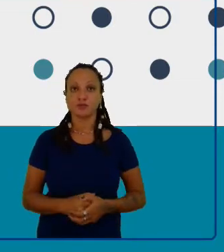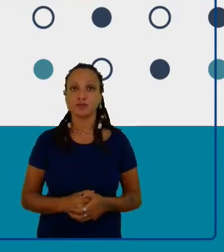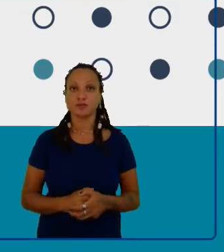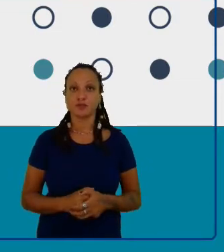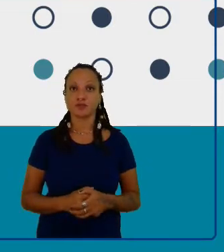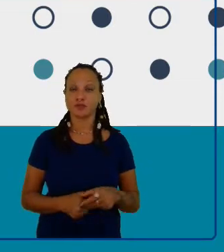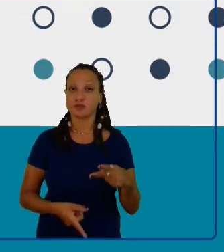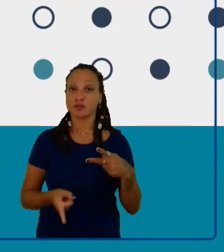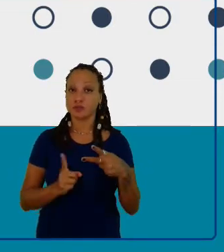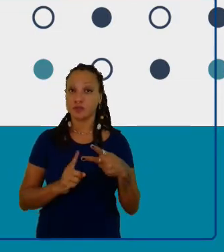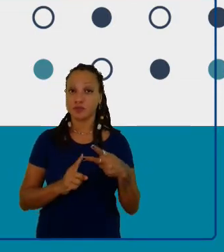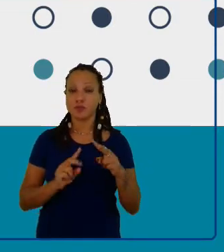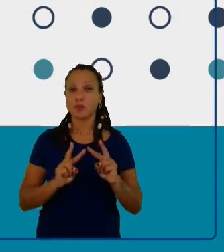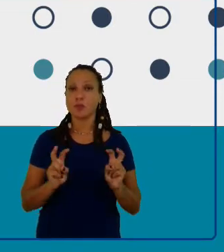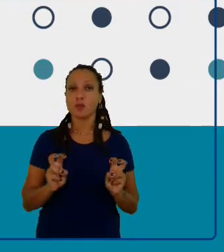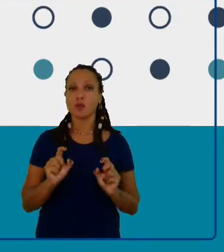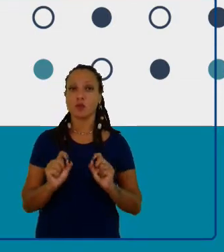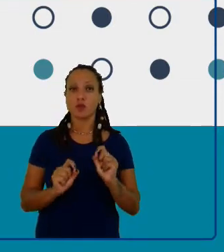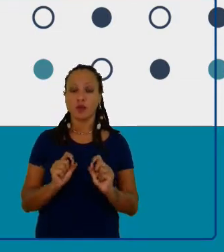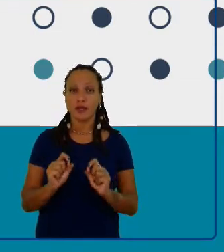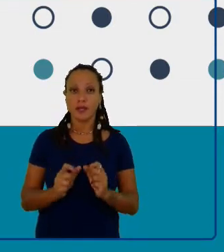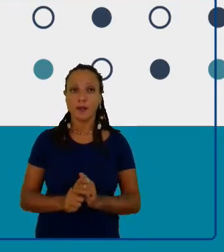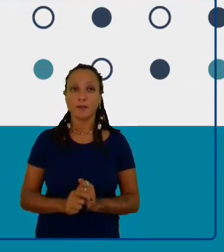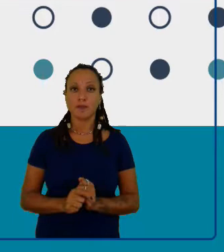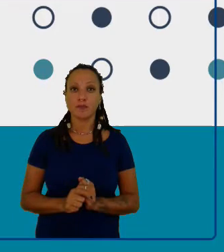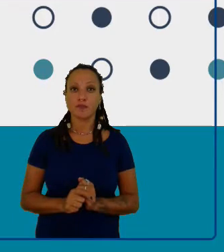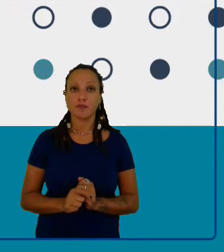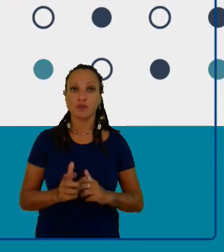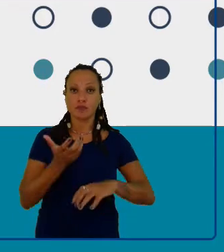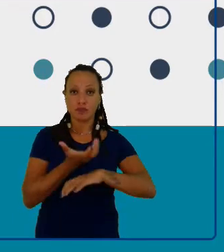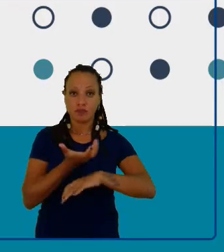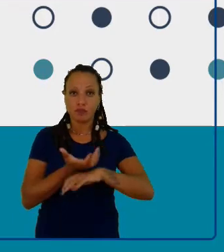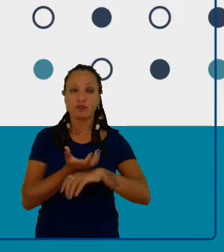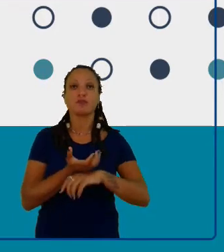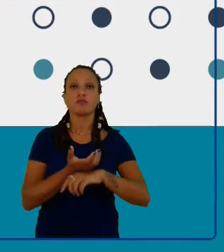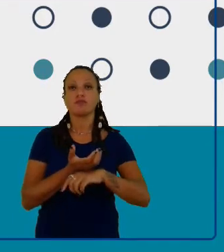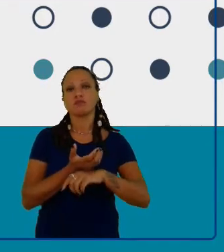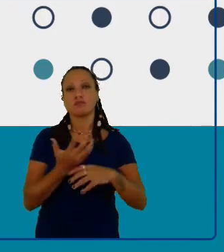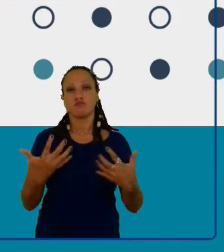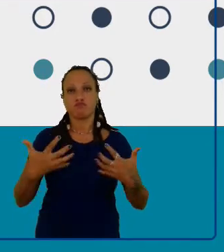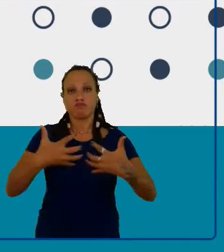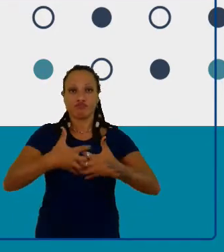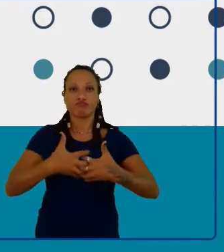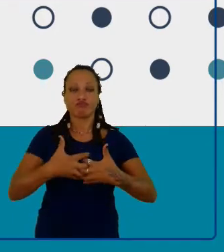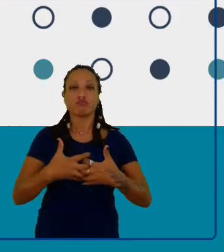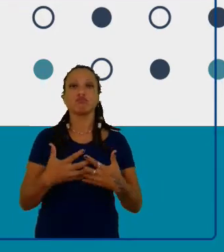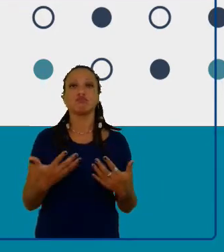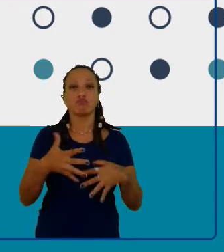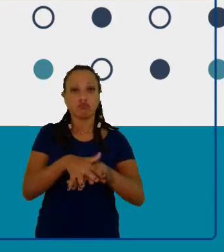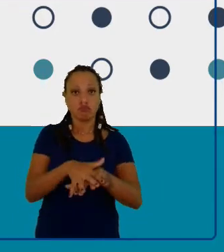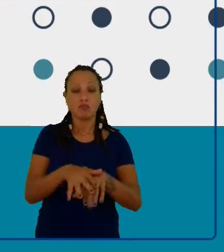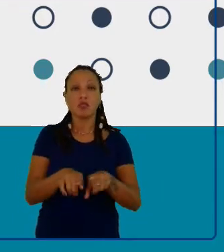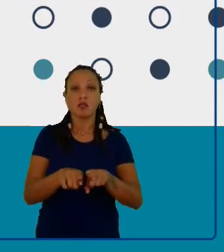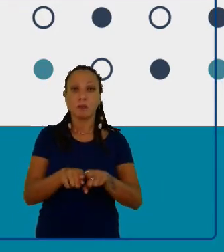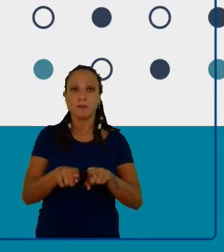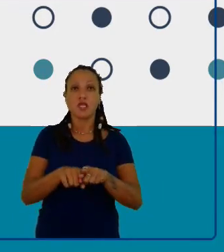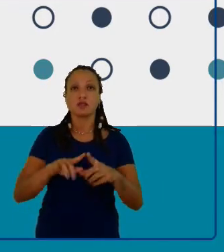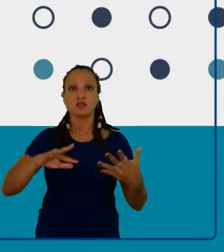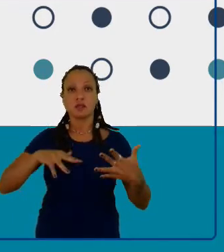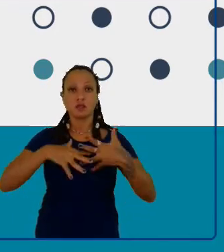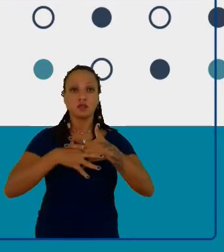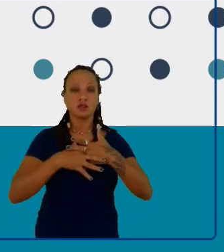temática é sobre a interdisciplinaridade e a cidadania científica.